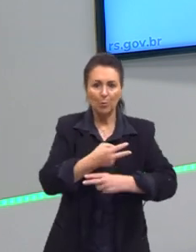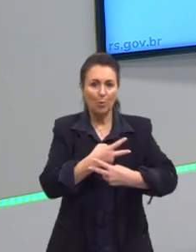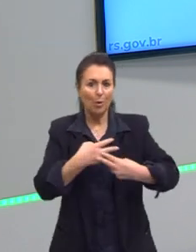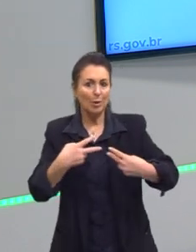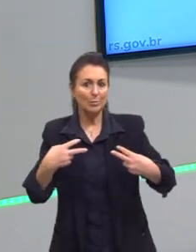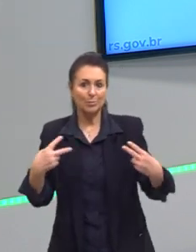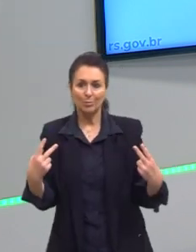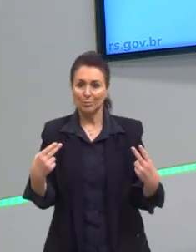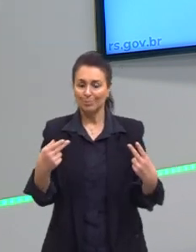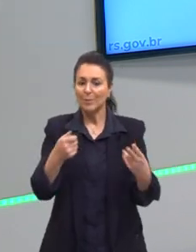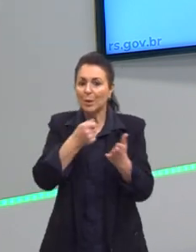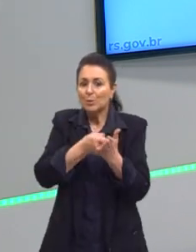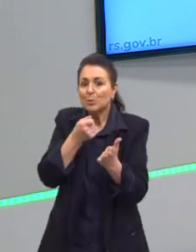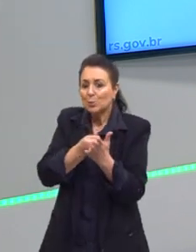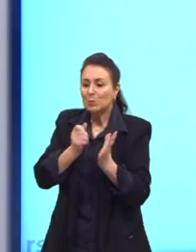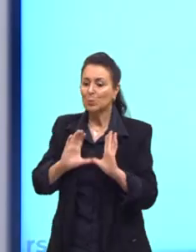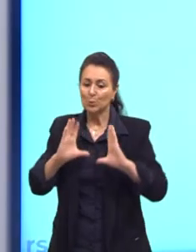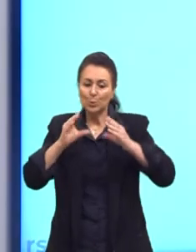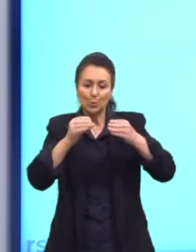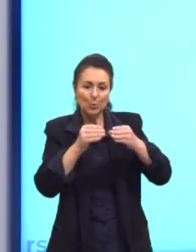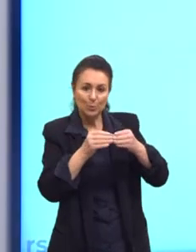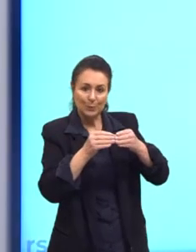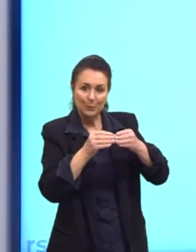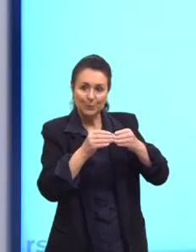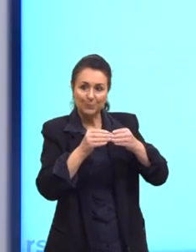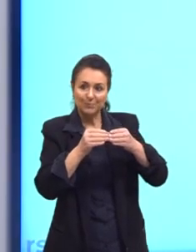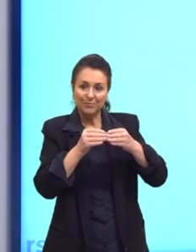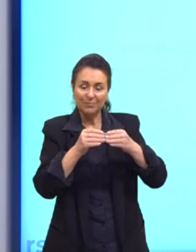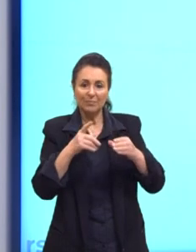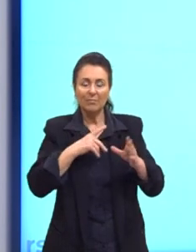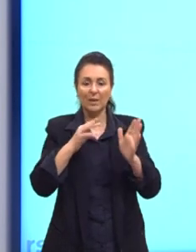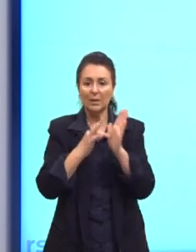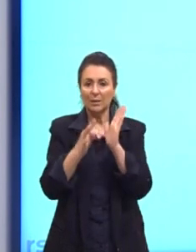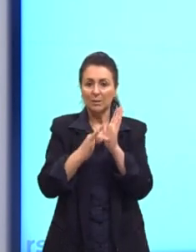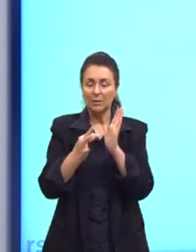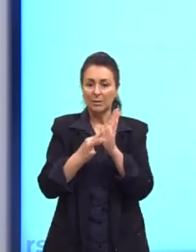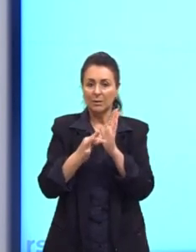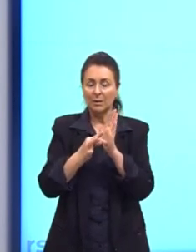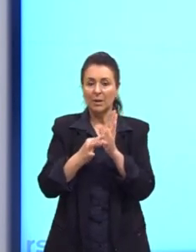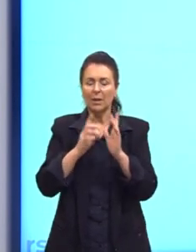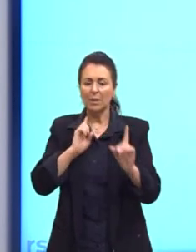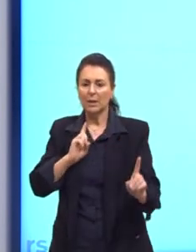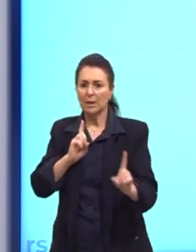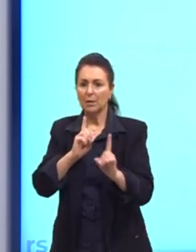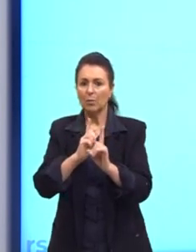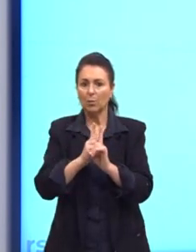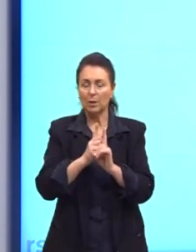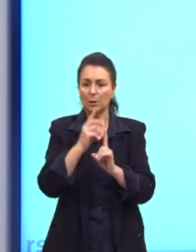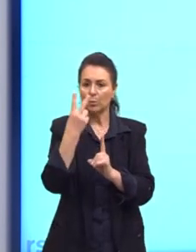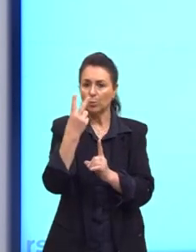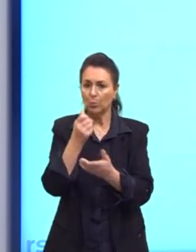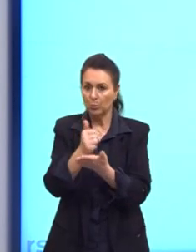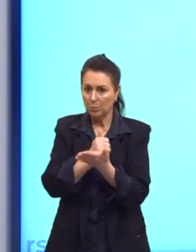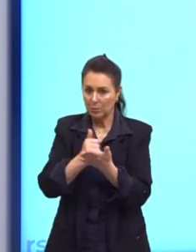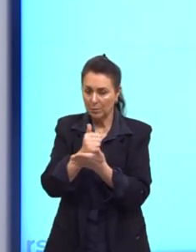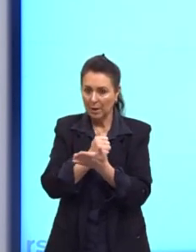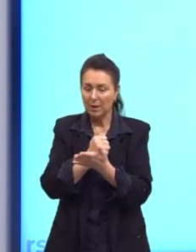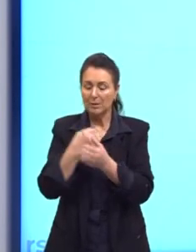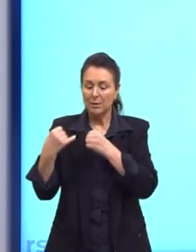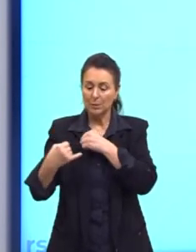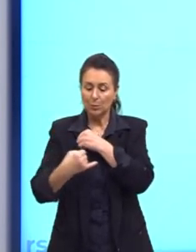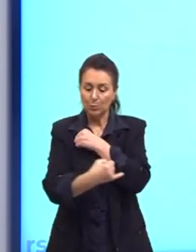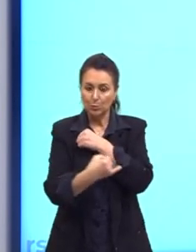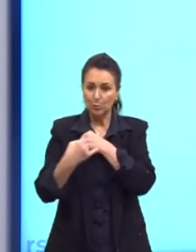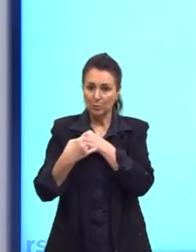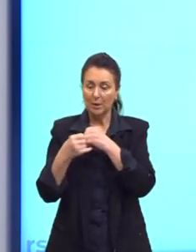que é através da luta de classe. Aí ele, na teoria dele, ele encontra duas bases, que é a infraestrutura e a